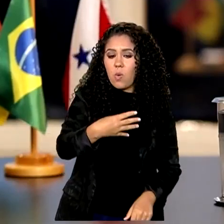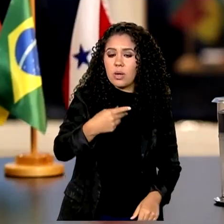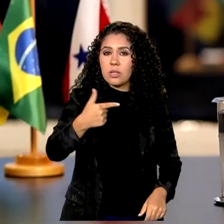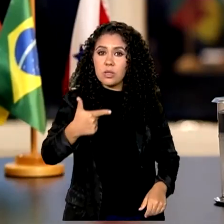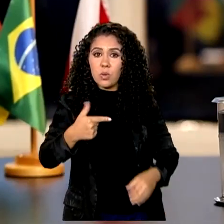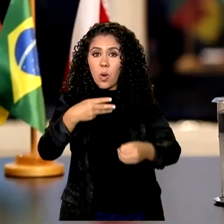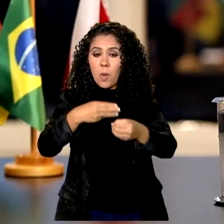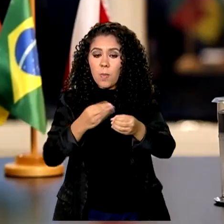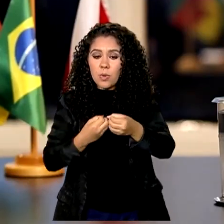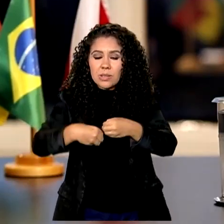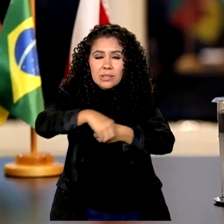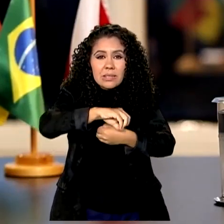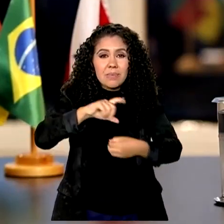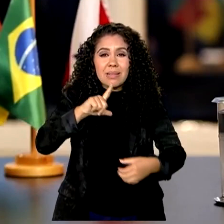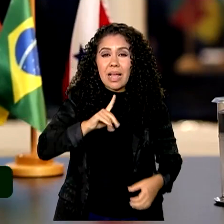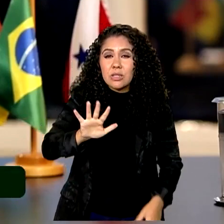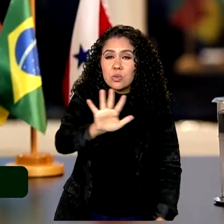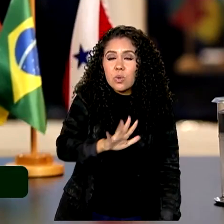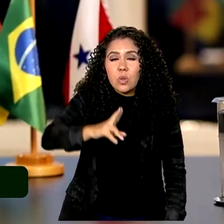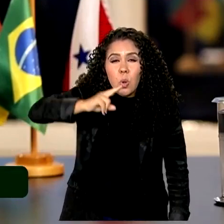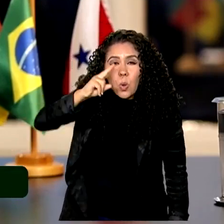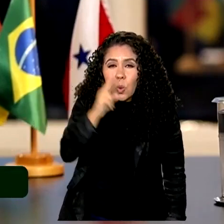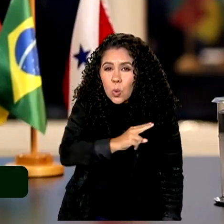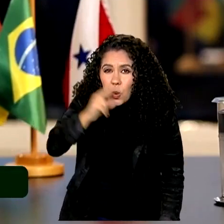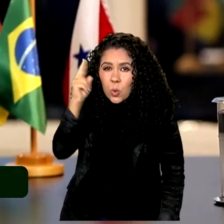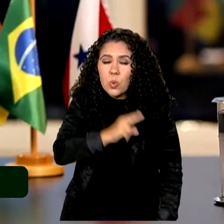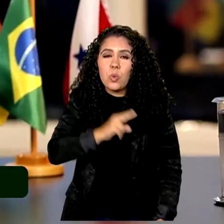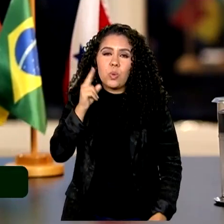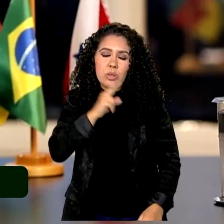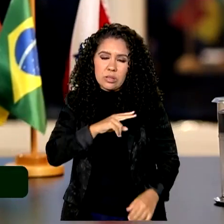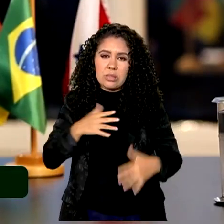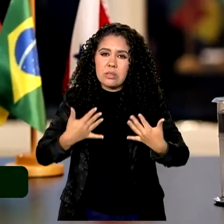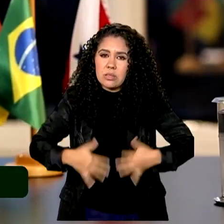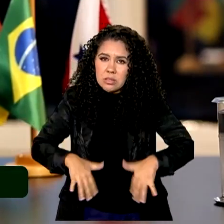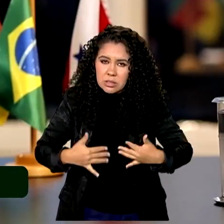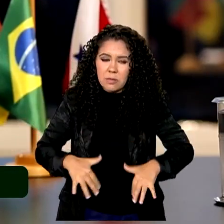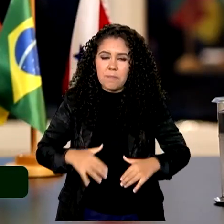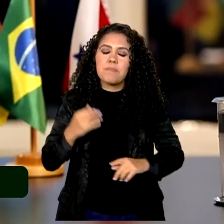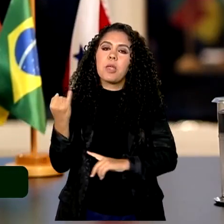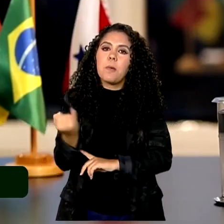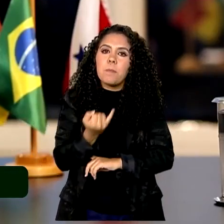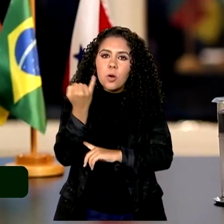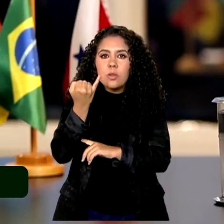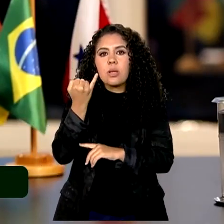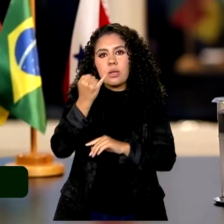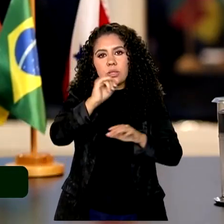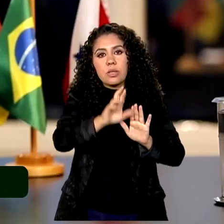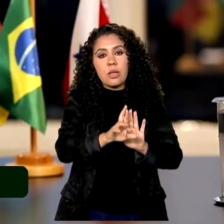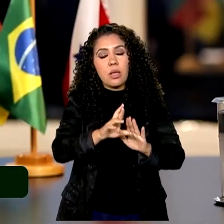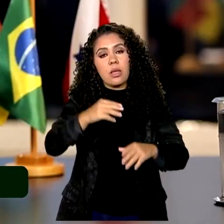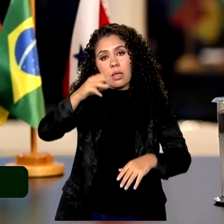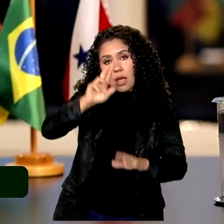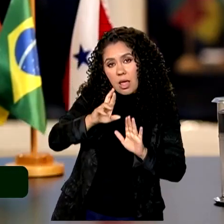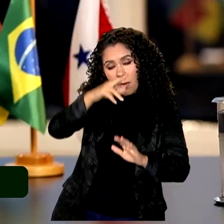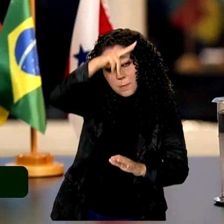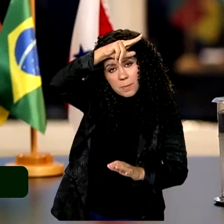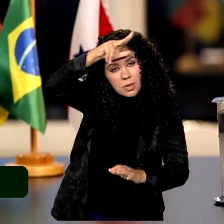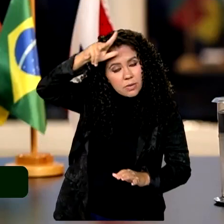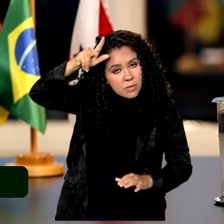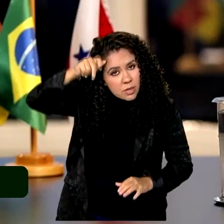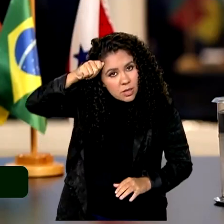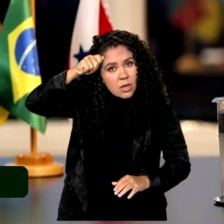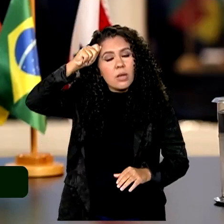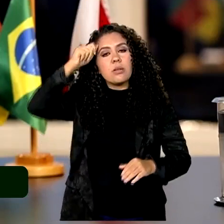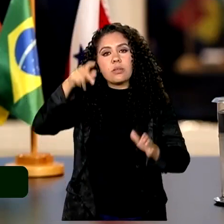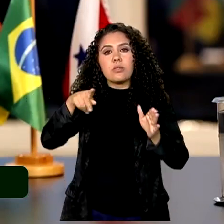de calamidade e mais de 300 municípios que estão em estado de emergência. É muito importante que os prefeitos preencham o formulário que está dentro do